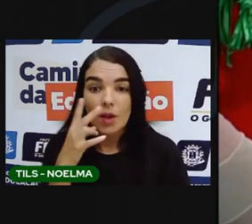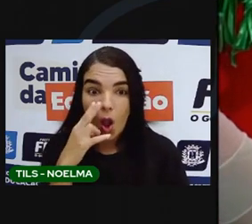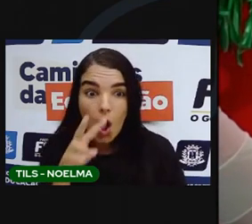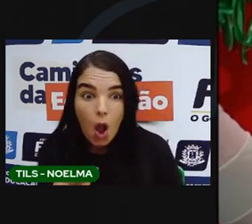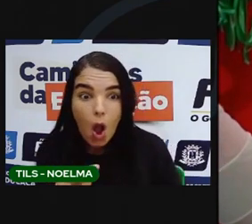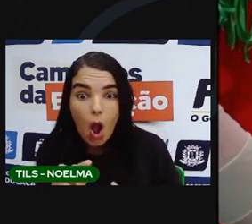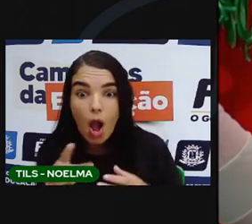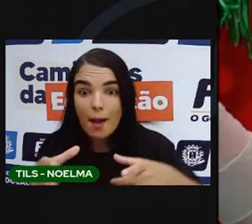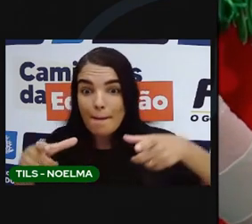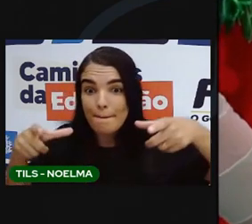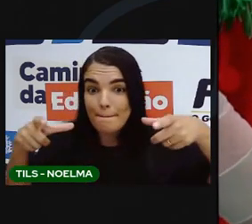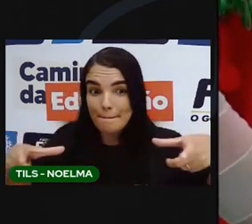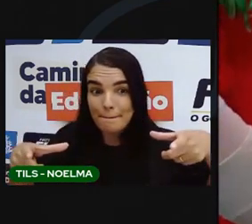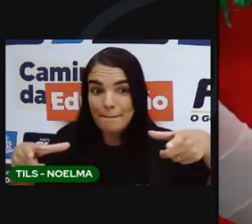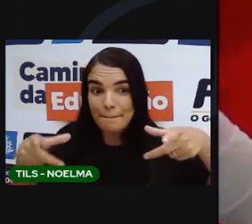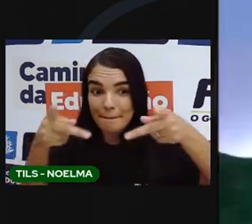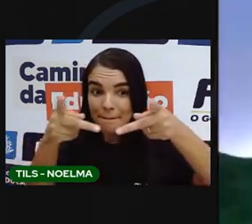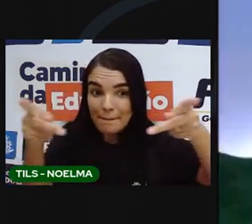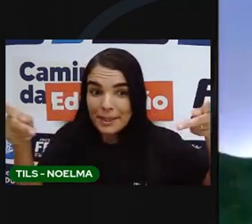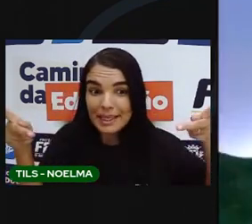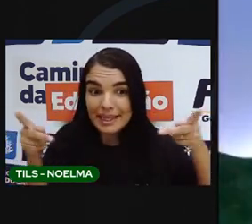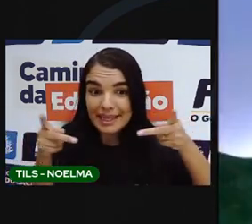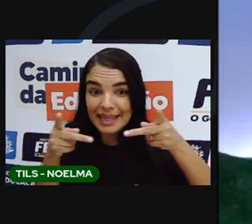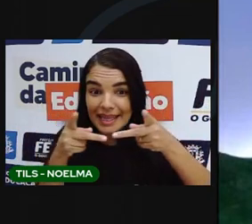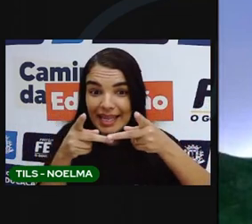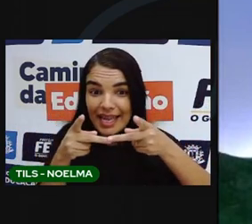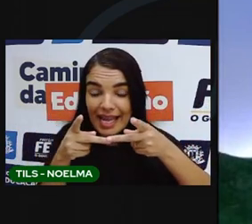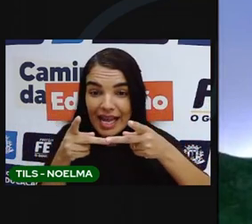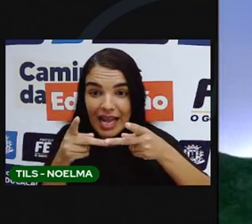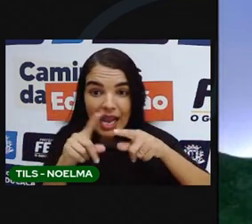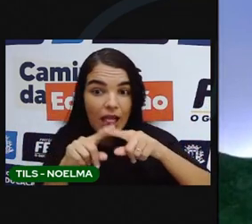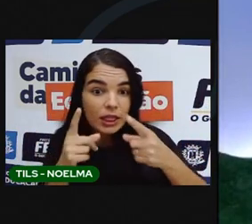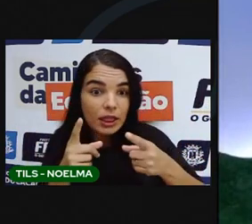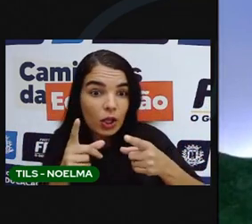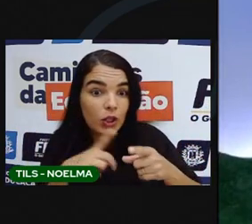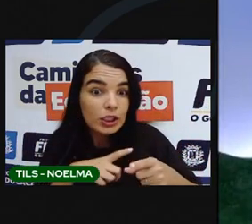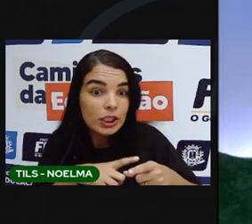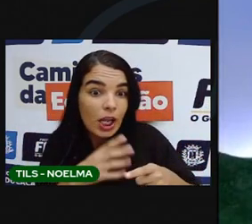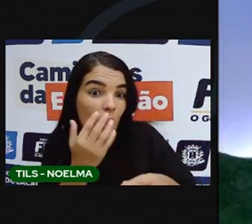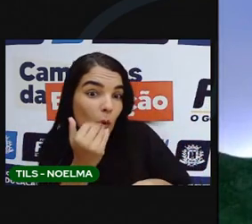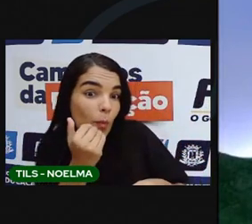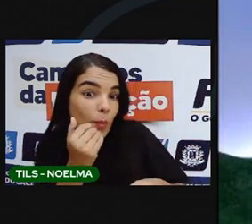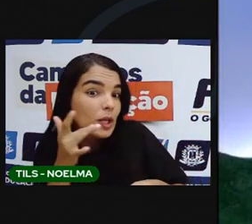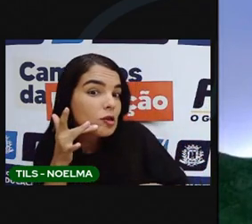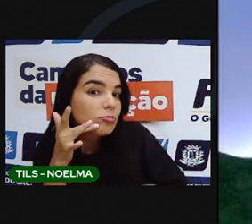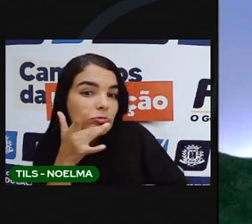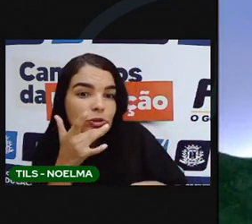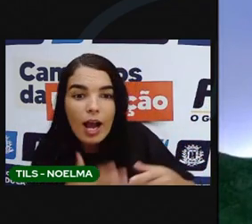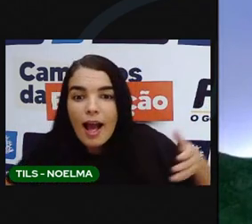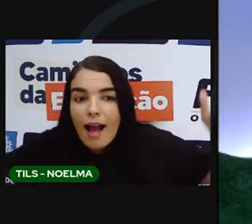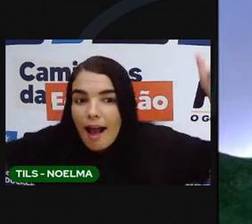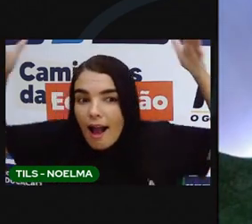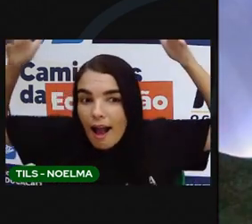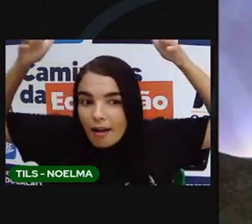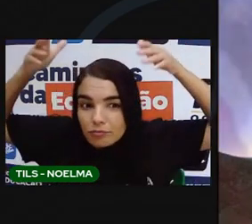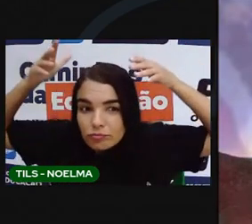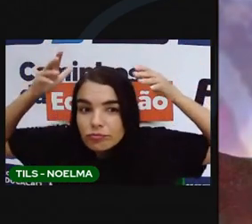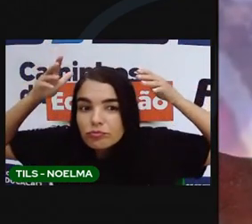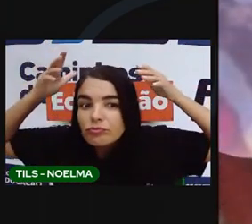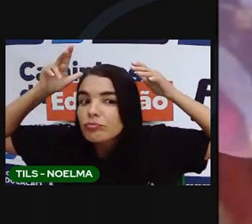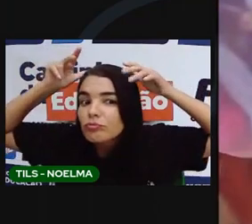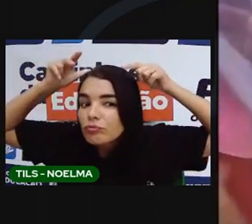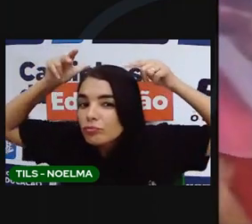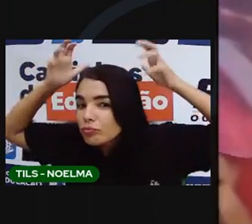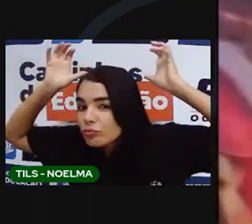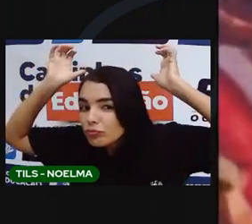Aham. Pode ser mesmo. E estão levando a sobremesa também. Olha ali na cabeça da senhora. É lá em cima da cabeça. Ih,